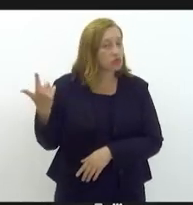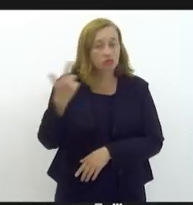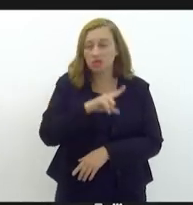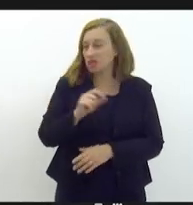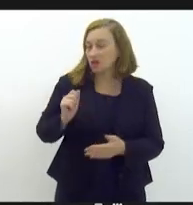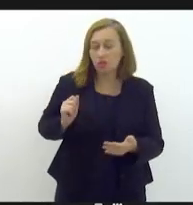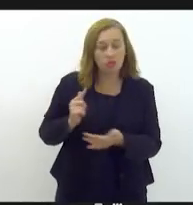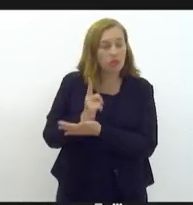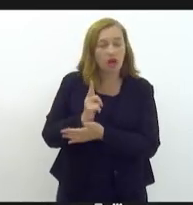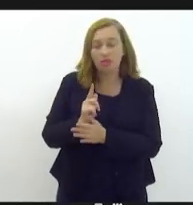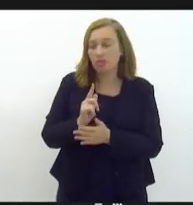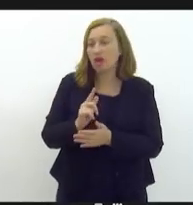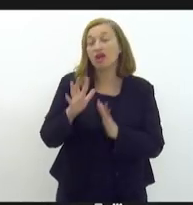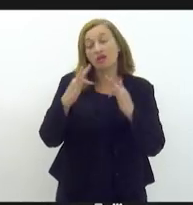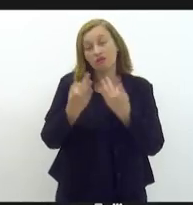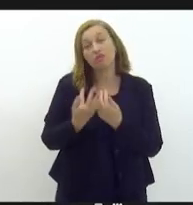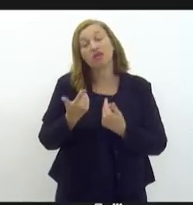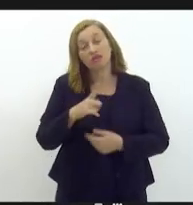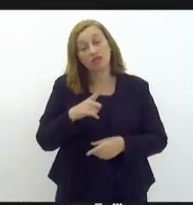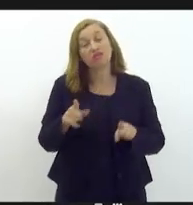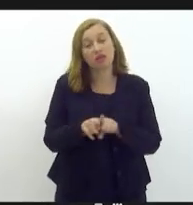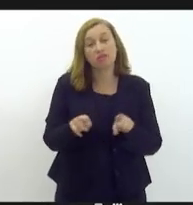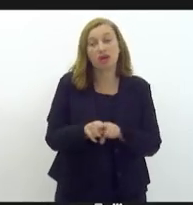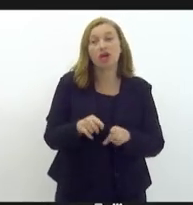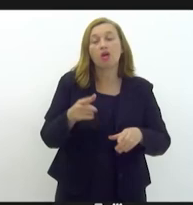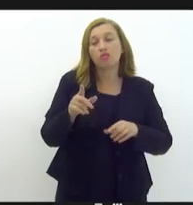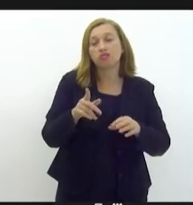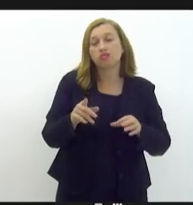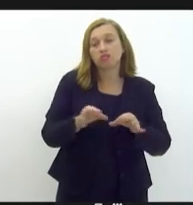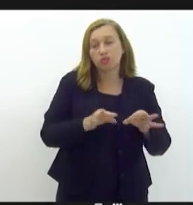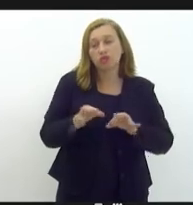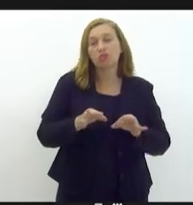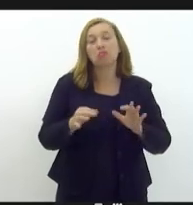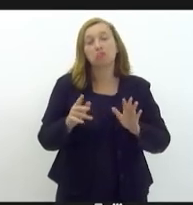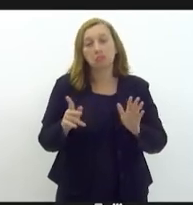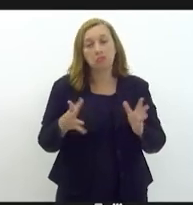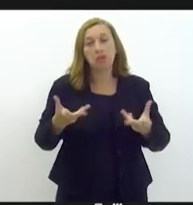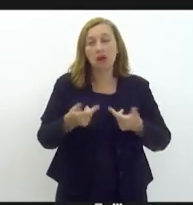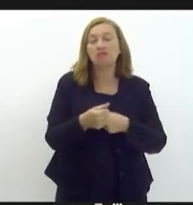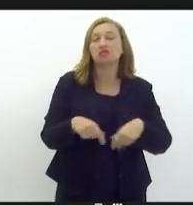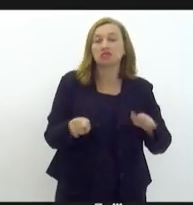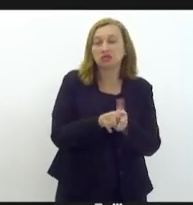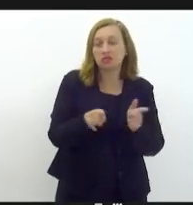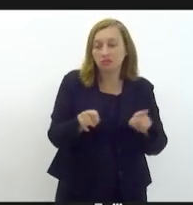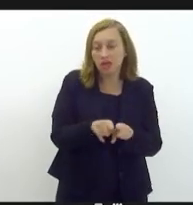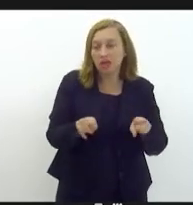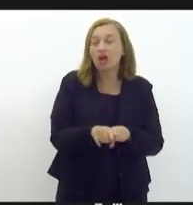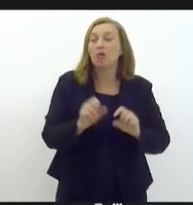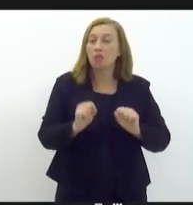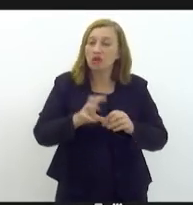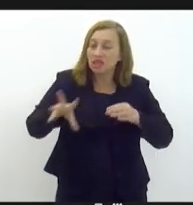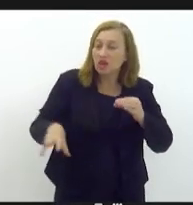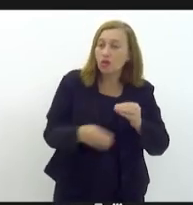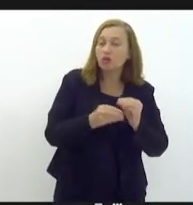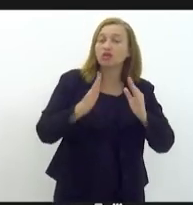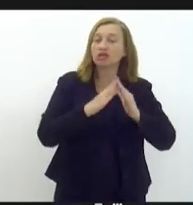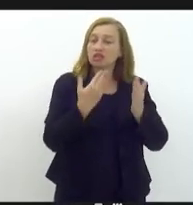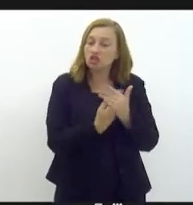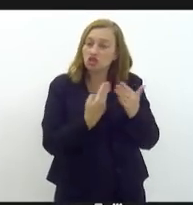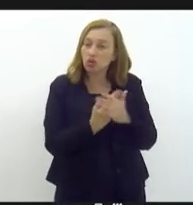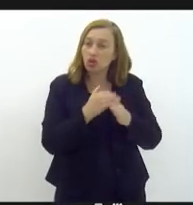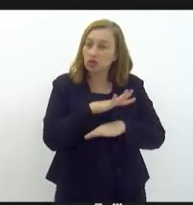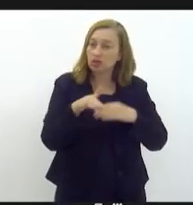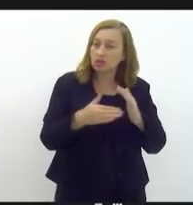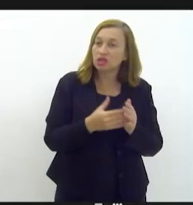família não tem condições para adquirir. Então, esse é um projeto maravilhoso também que possa ter em todas as escolas, que possa ser em